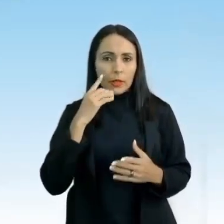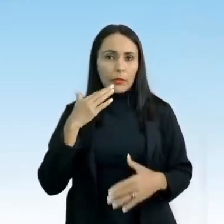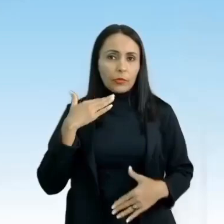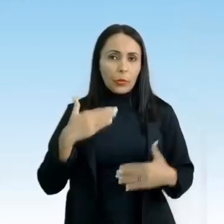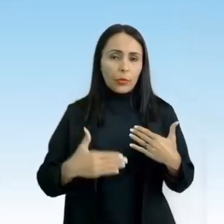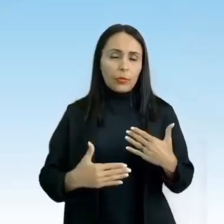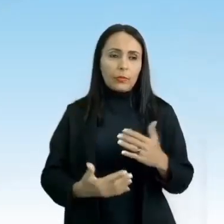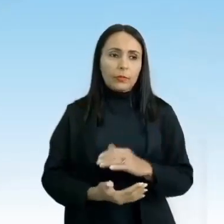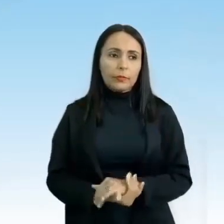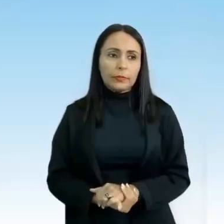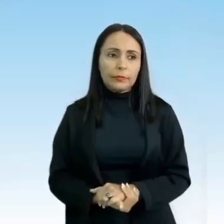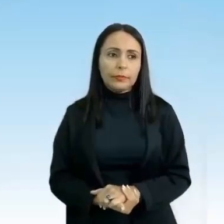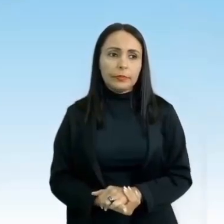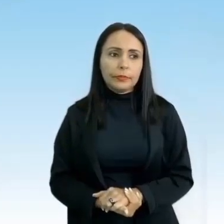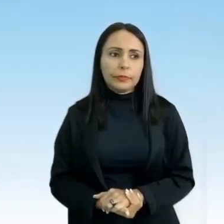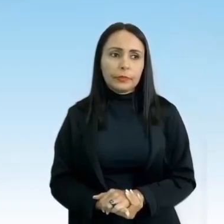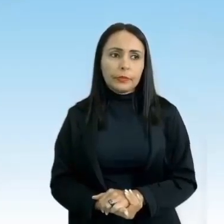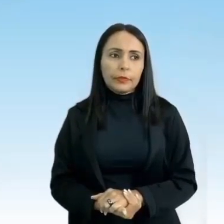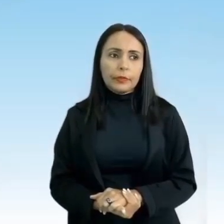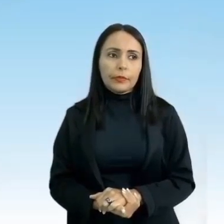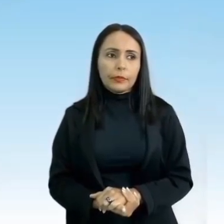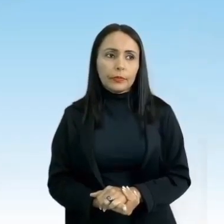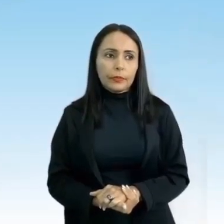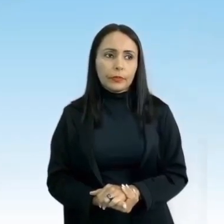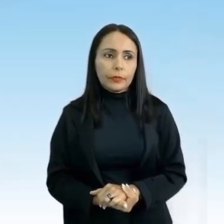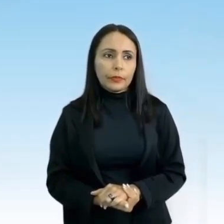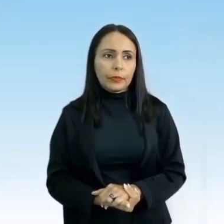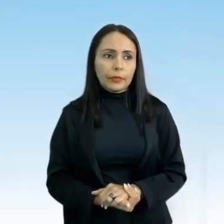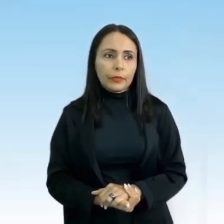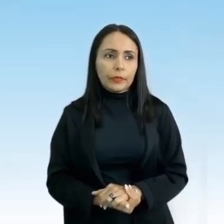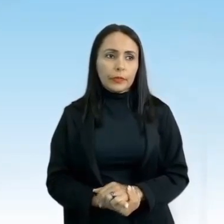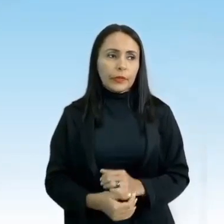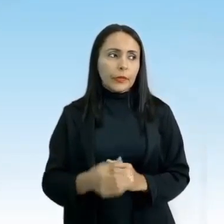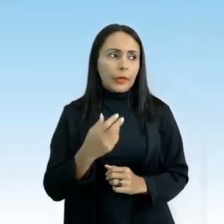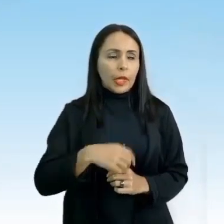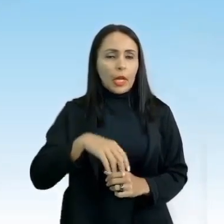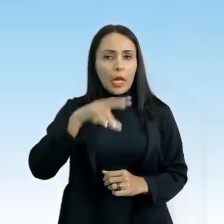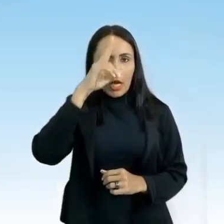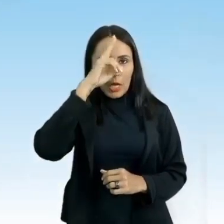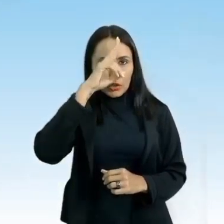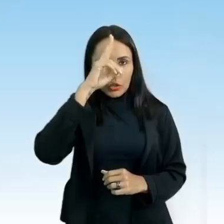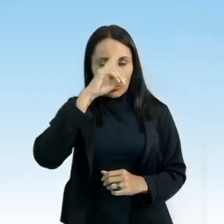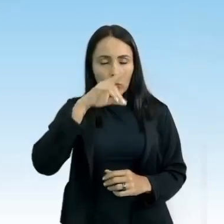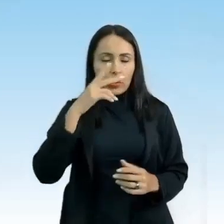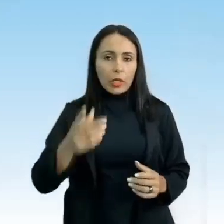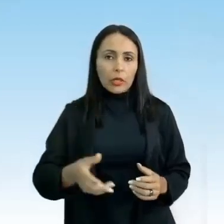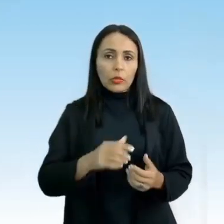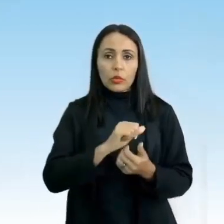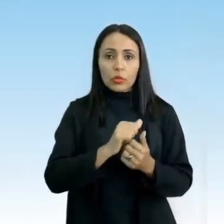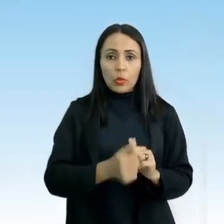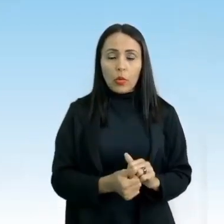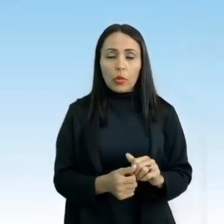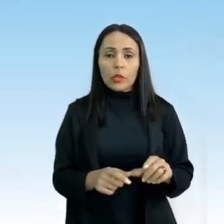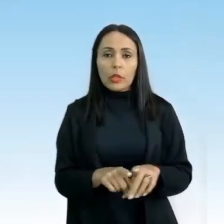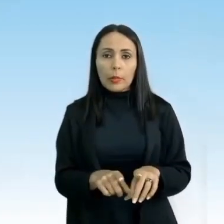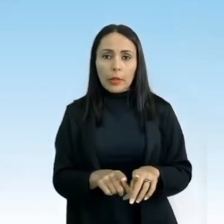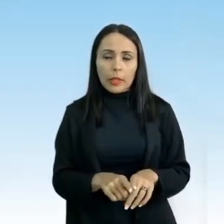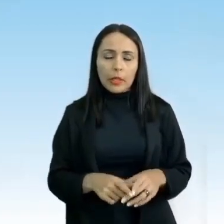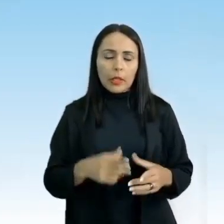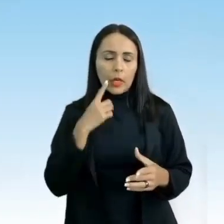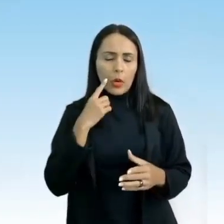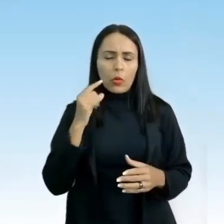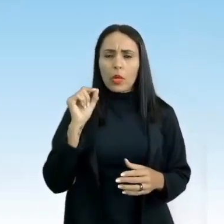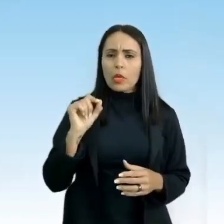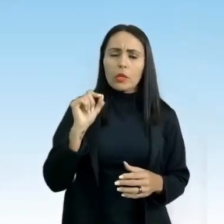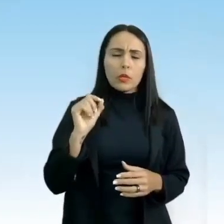elevado. Vamos lá. Aí, um, vou contar para vocês um pouco da história dos esportes de aventura. E o que